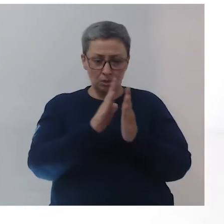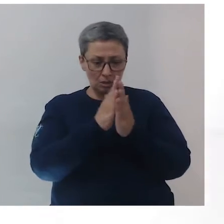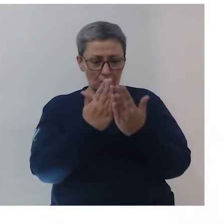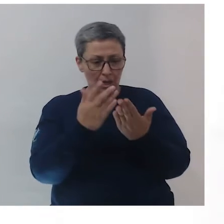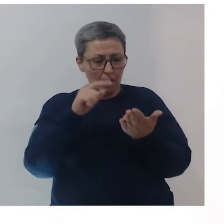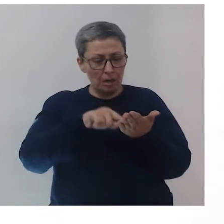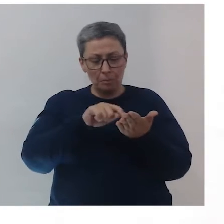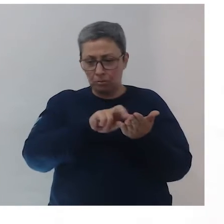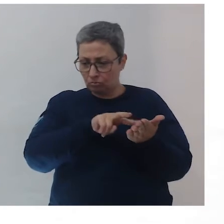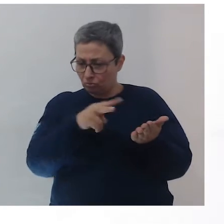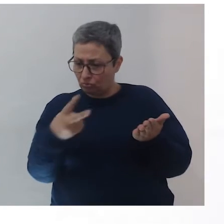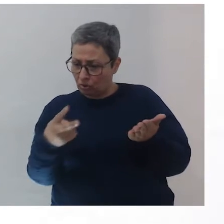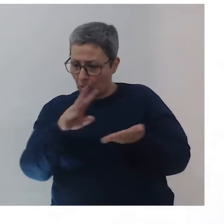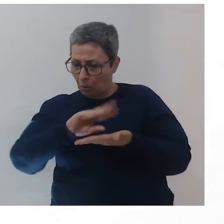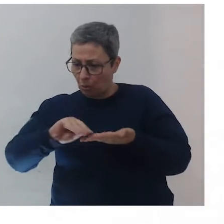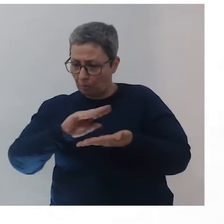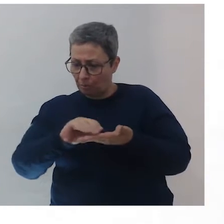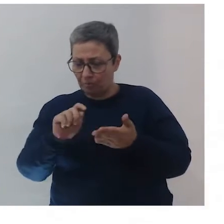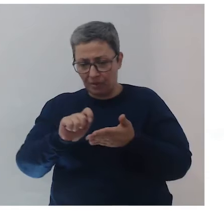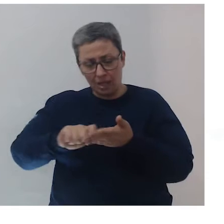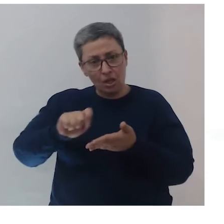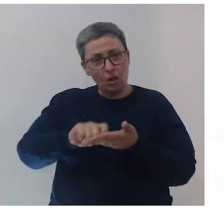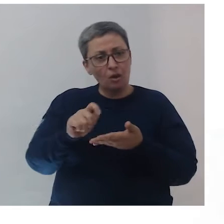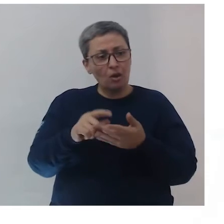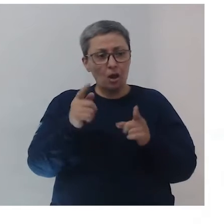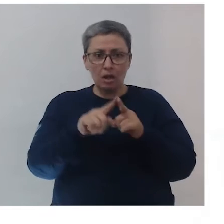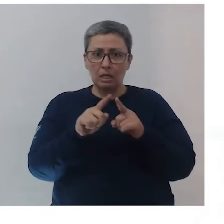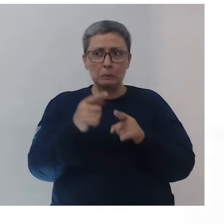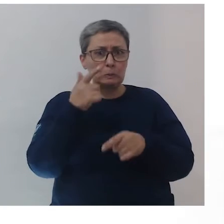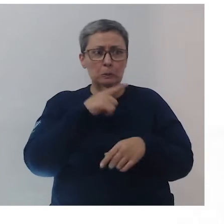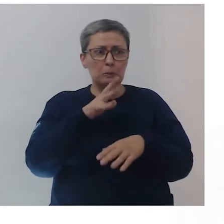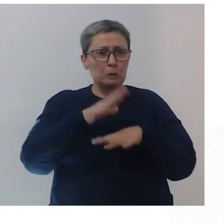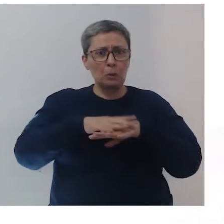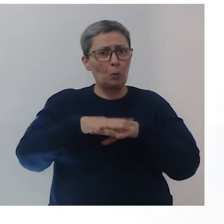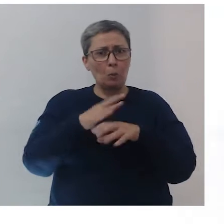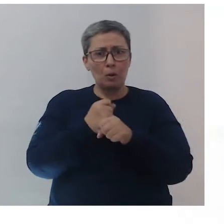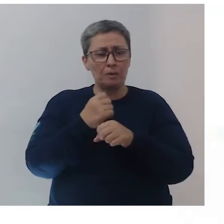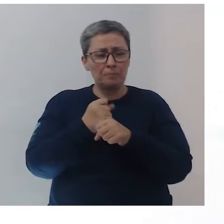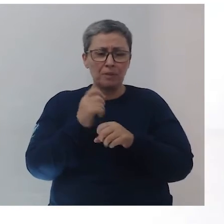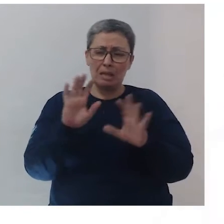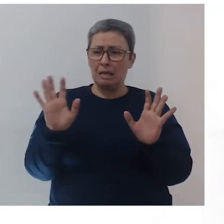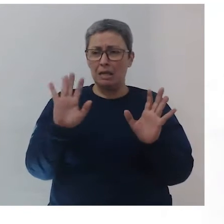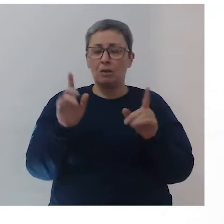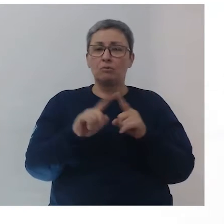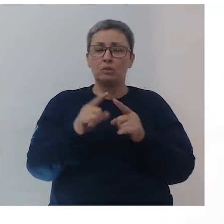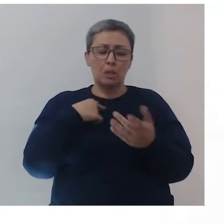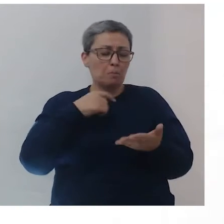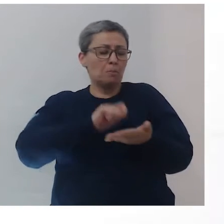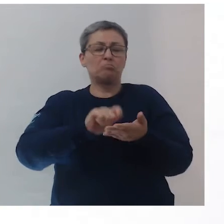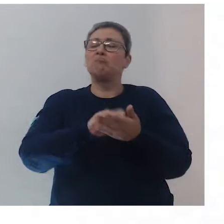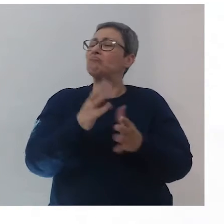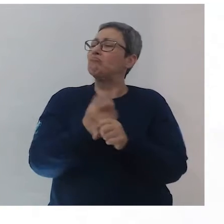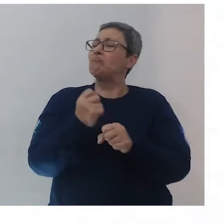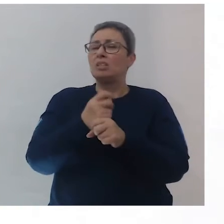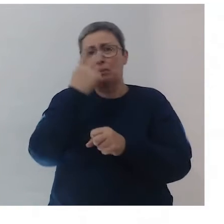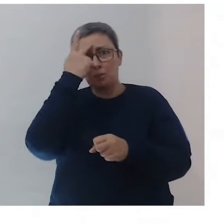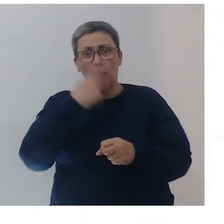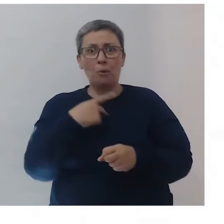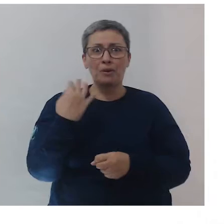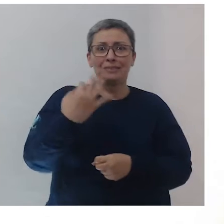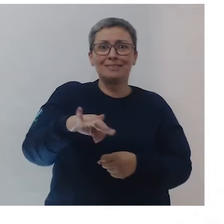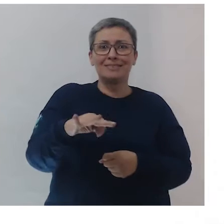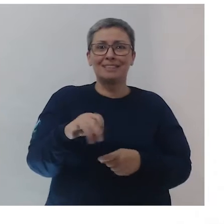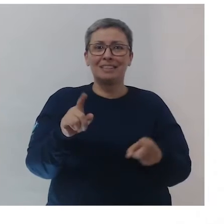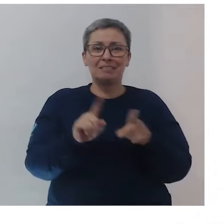livro, que era pra passar por caderno. Aí ela falou assim, aí eu não sei fazer essa conta aqui, não, não sei o que, não sei o que. Aí eu peguei e fiz a conta lá e deu